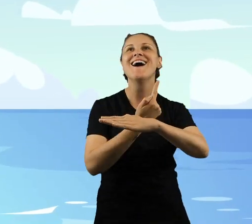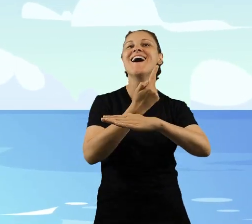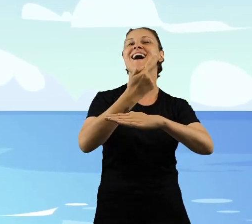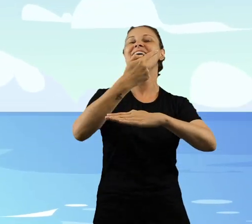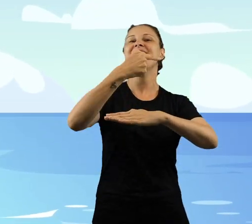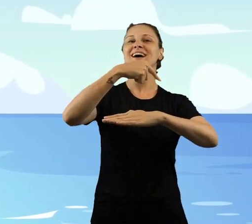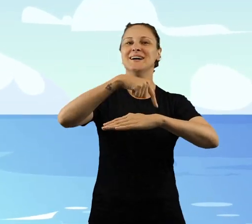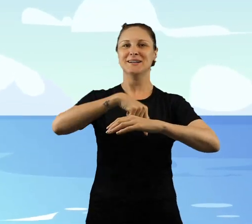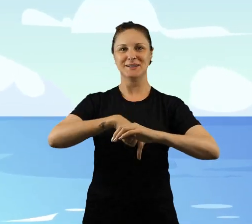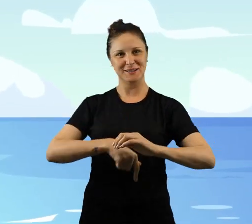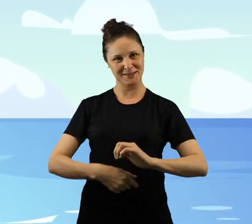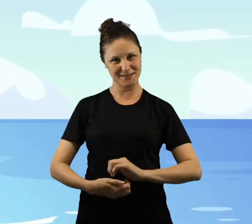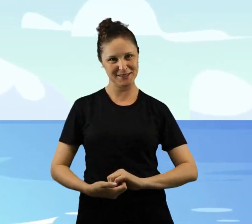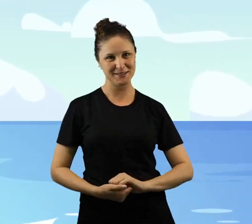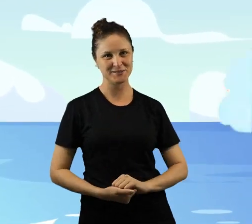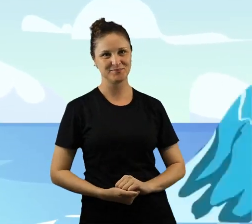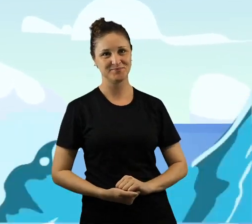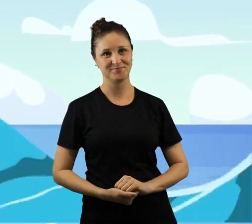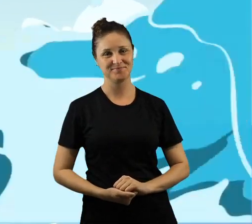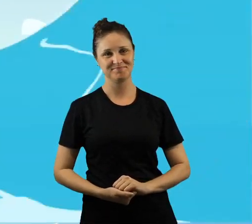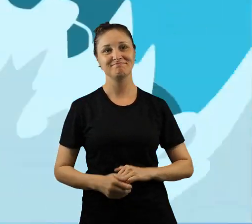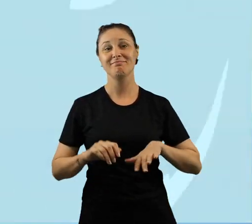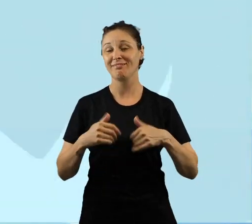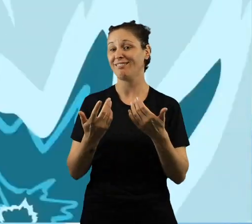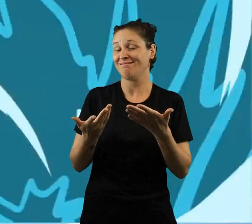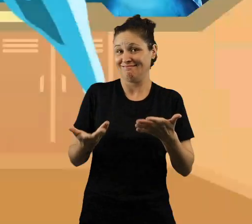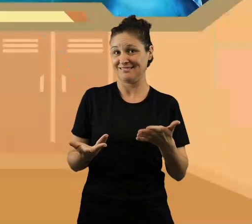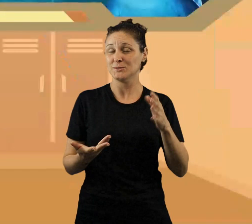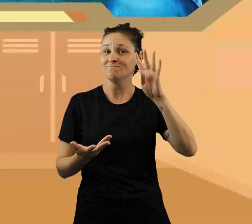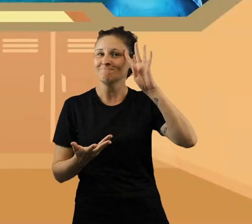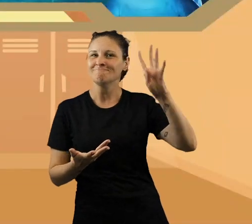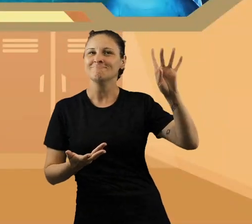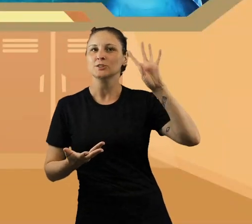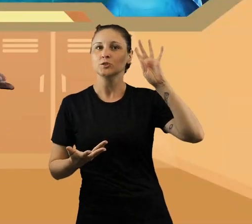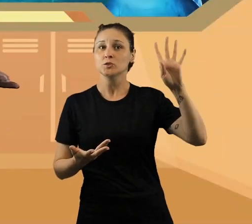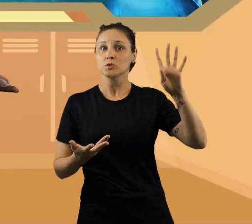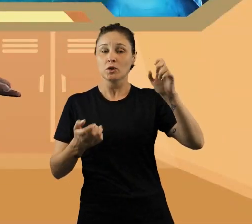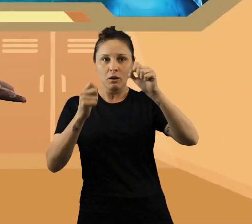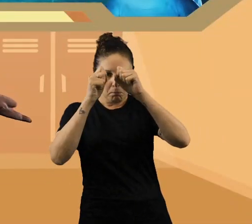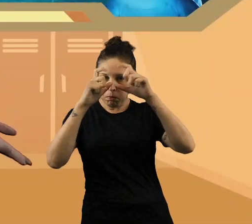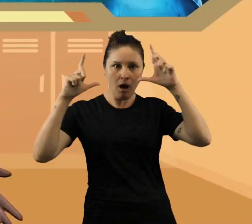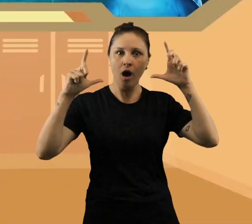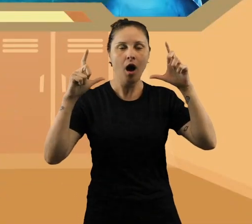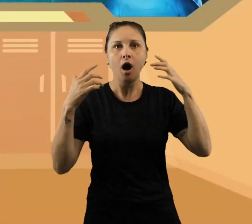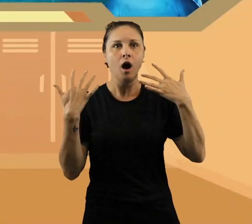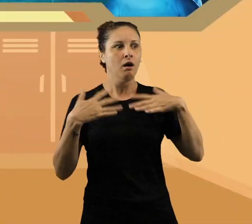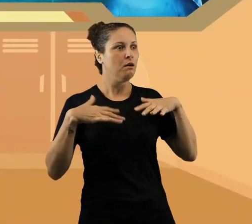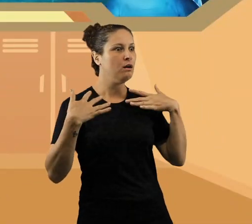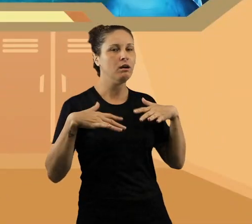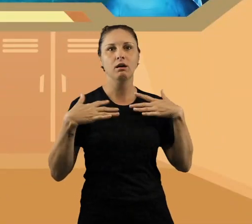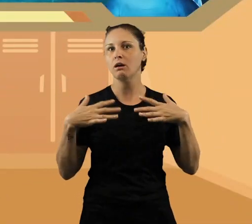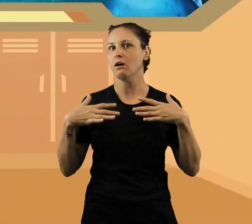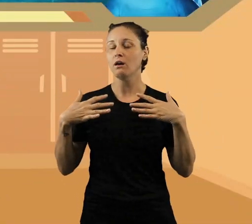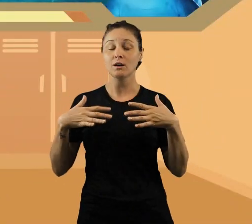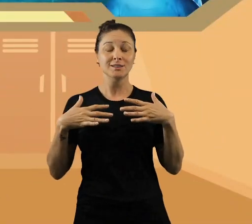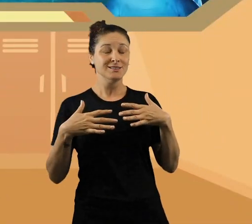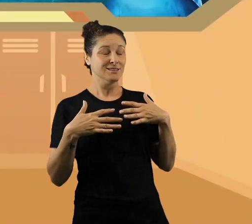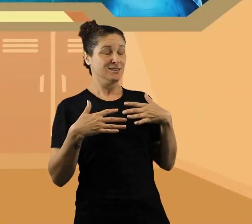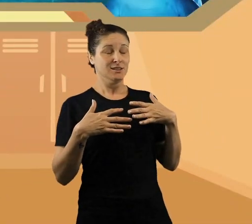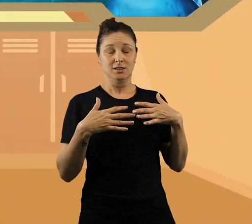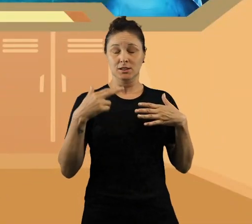eu consegui respirar. Esse foi o meu sonho. Eu acordei muito